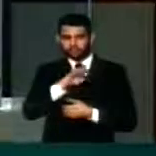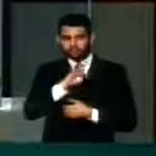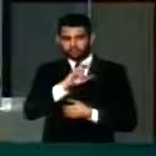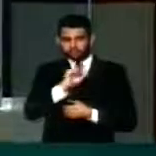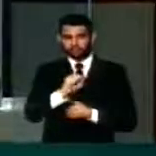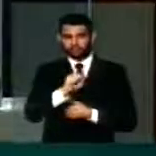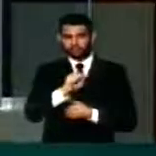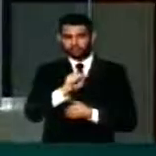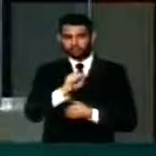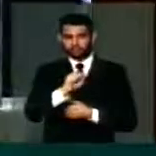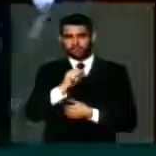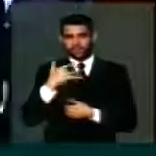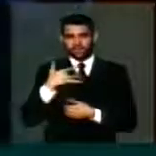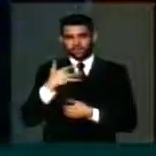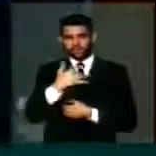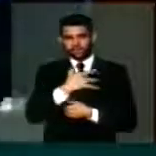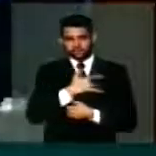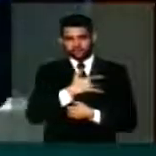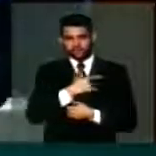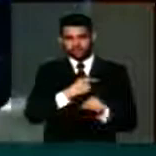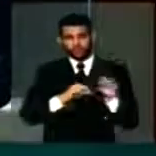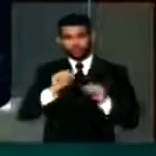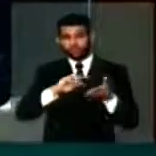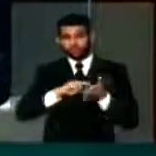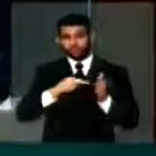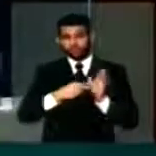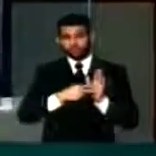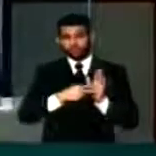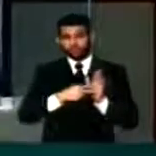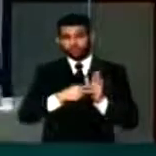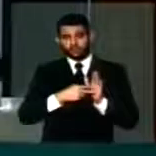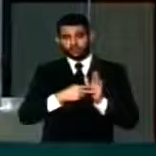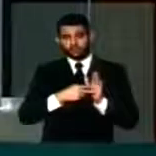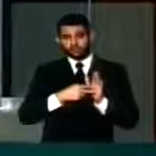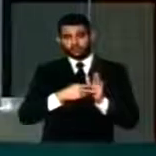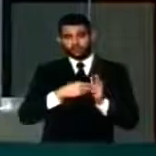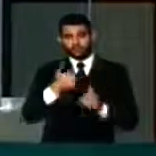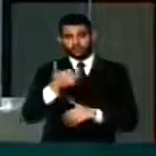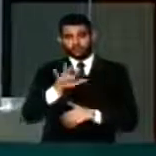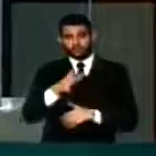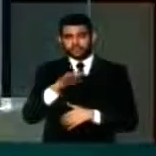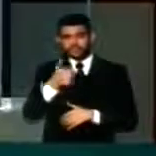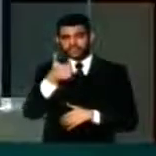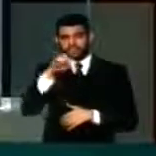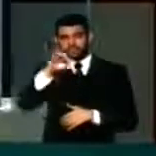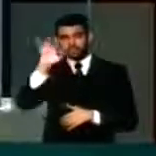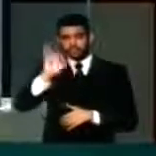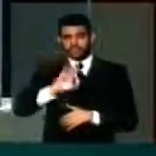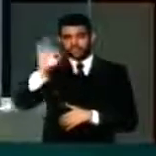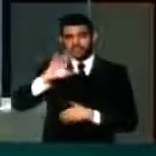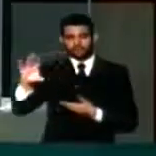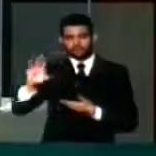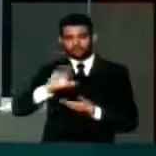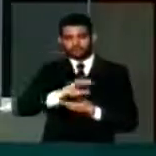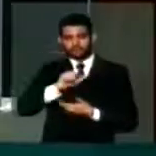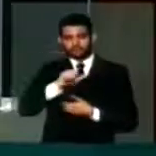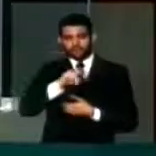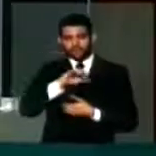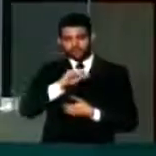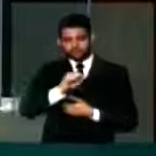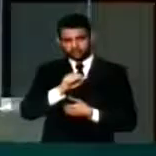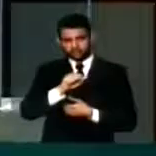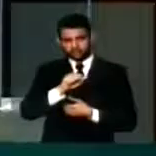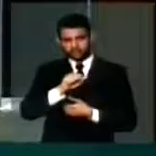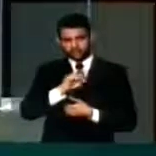para a saúde, o que significa quase 19% da receita líquida.